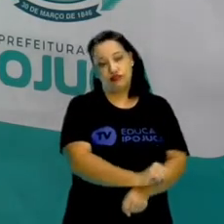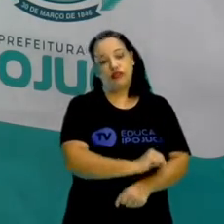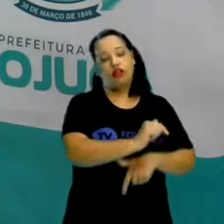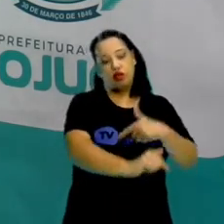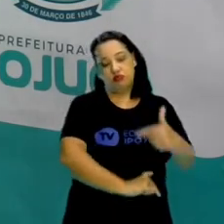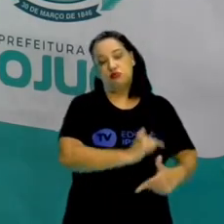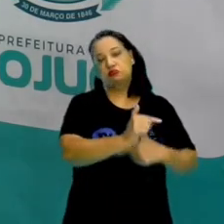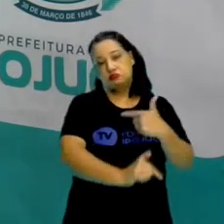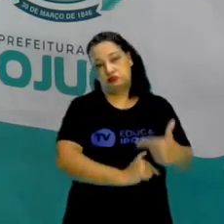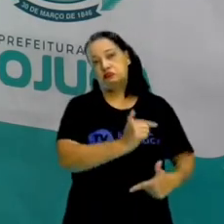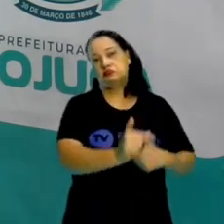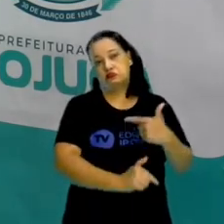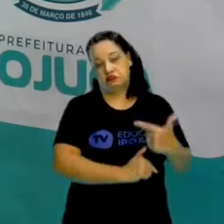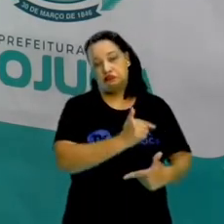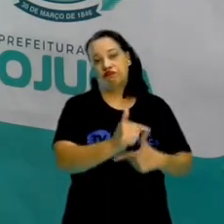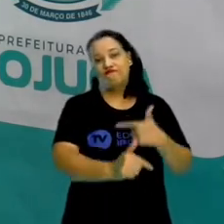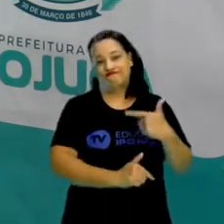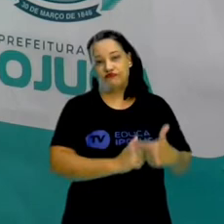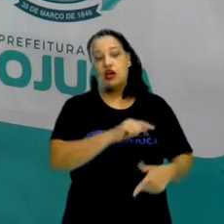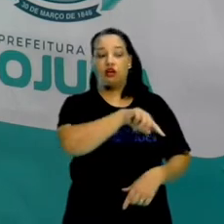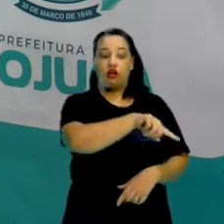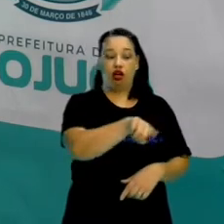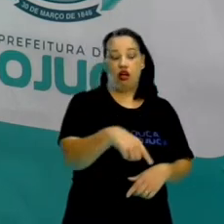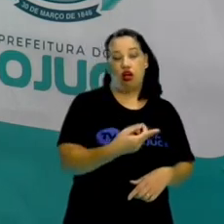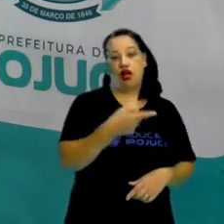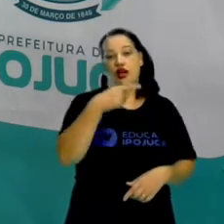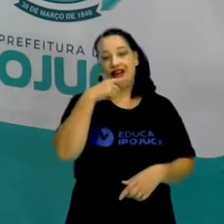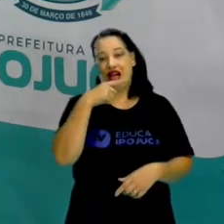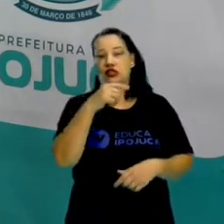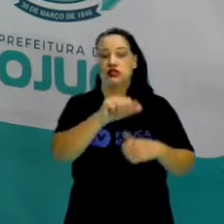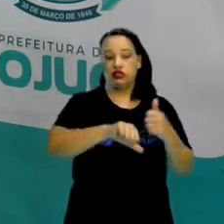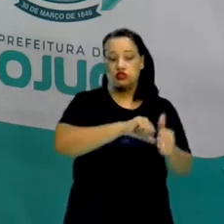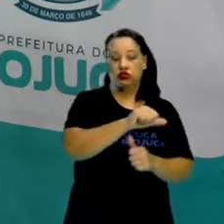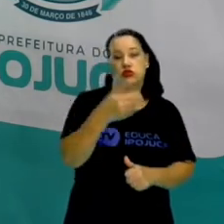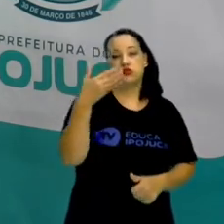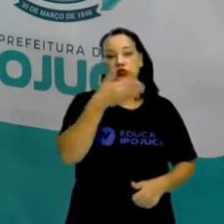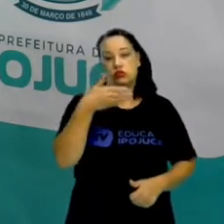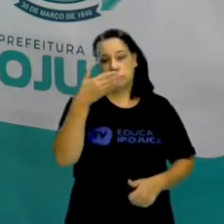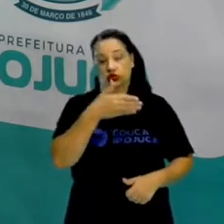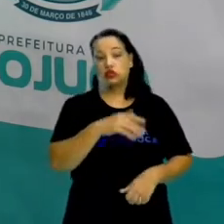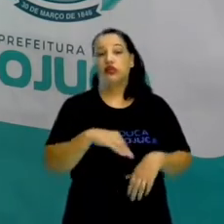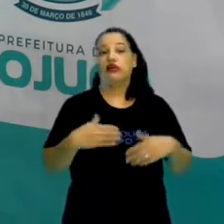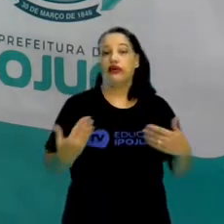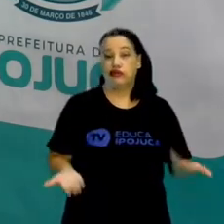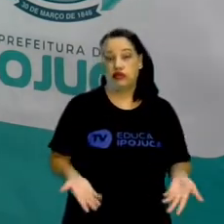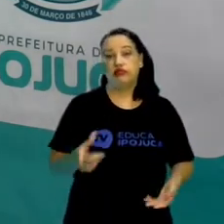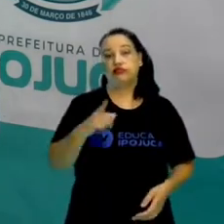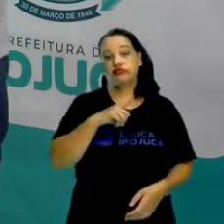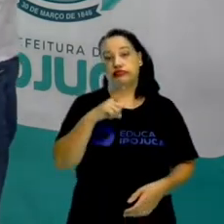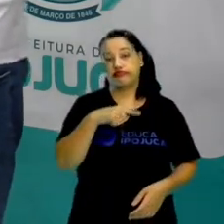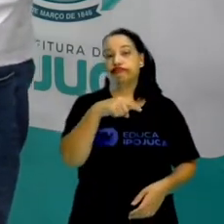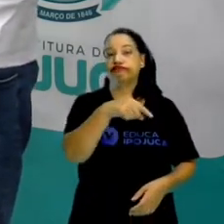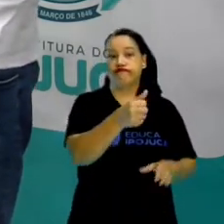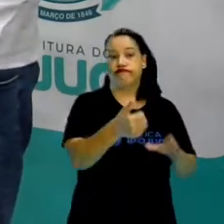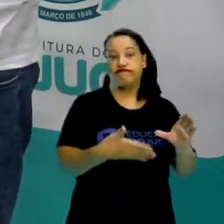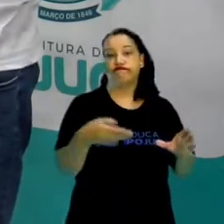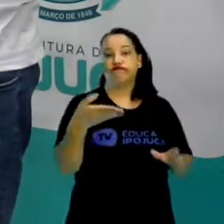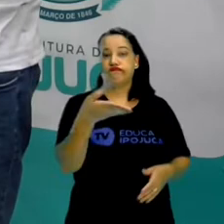para trabalhar na produção do açúcar, tá certo? Então infelizmente nós temos essa característica, tá bem?